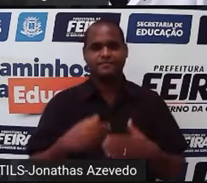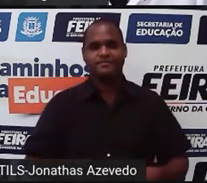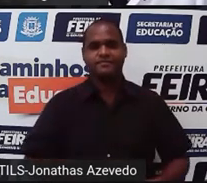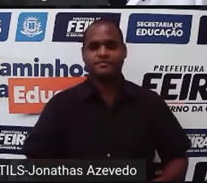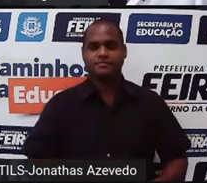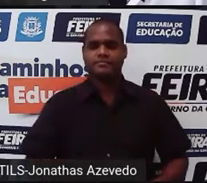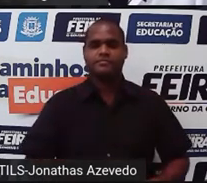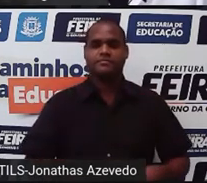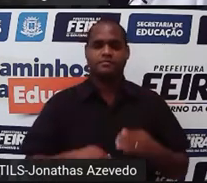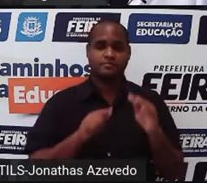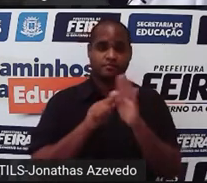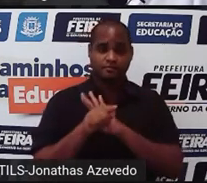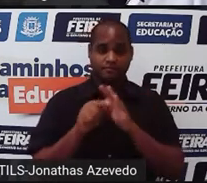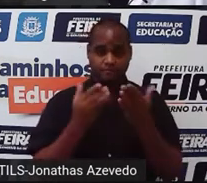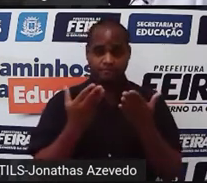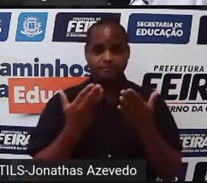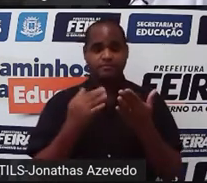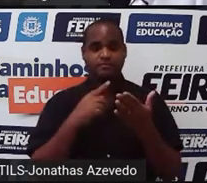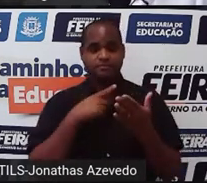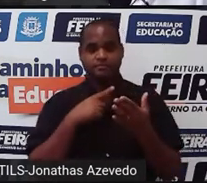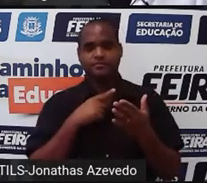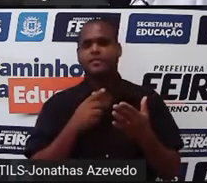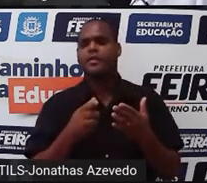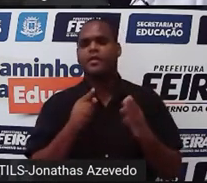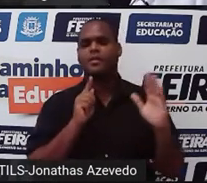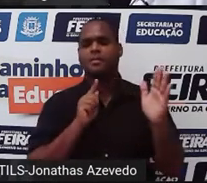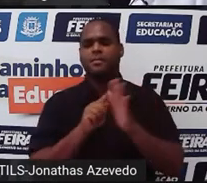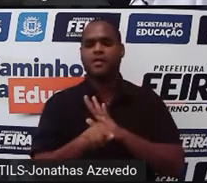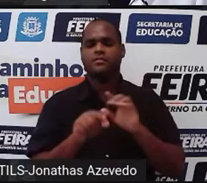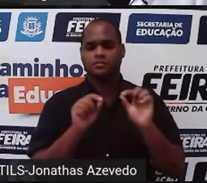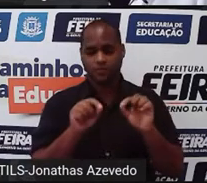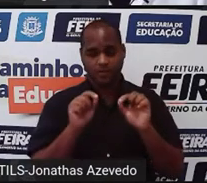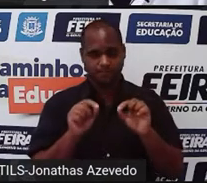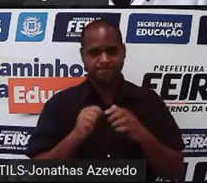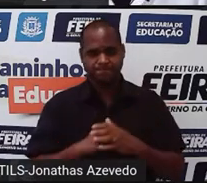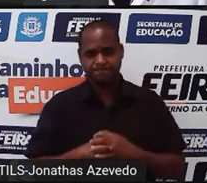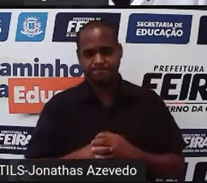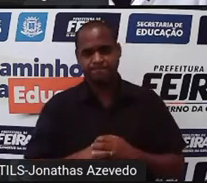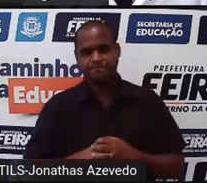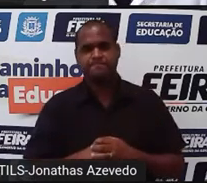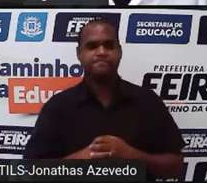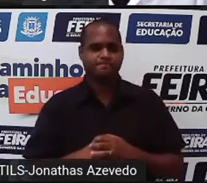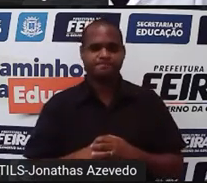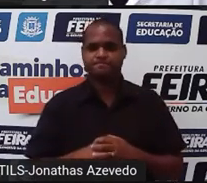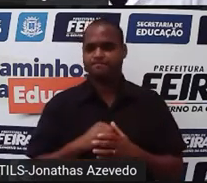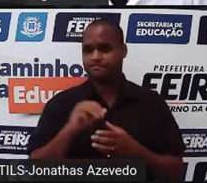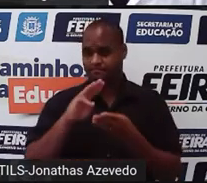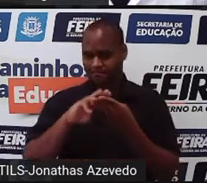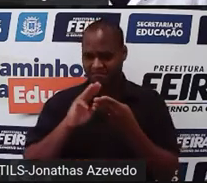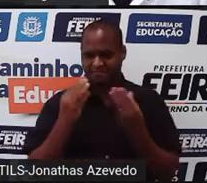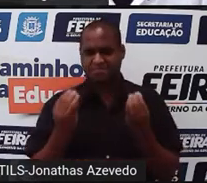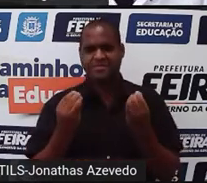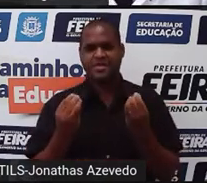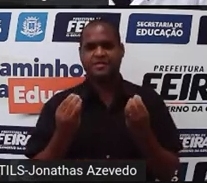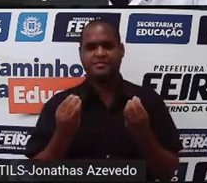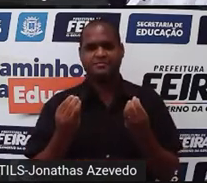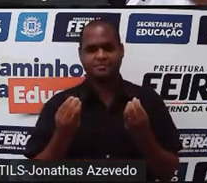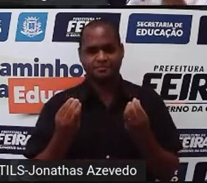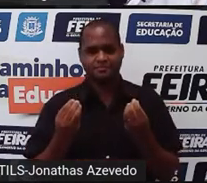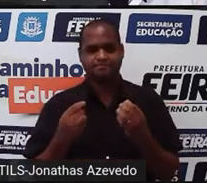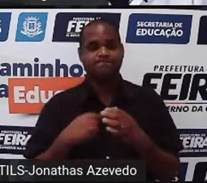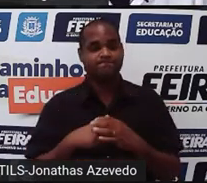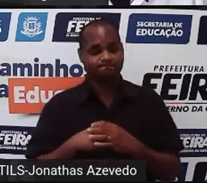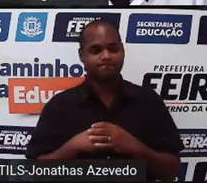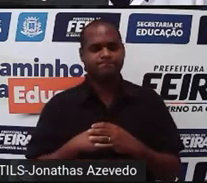Tem uma perguntinha para você, né? E essa perguntinha é a seguinte. Para que matemática? Ou matemática para quê?